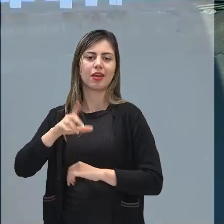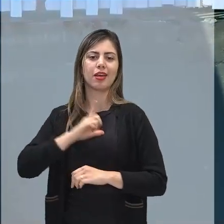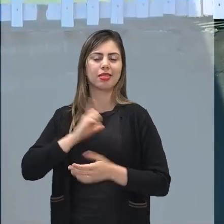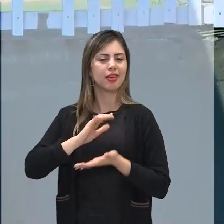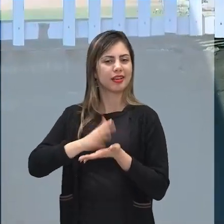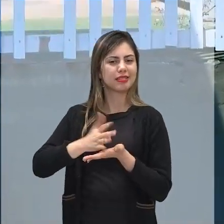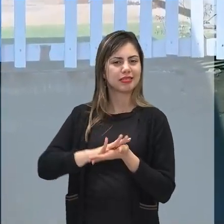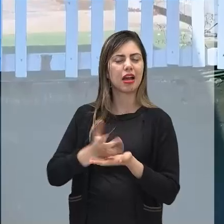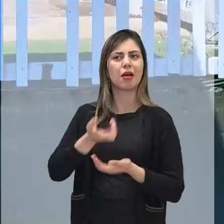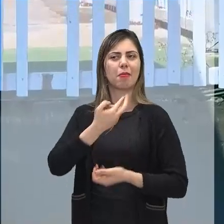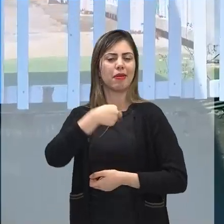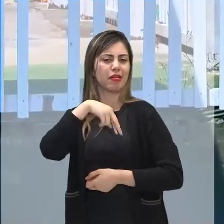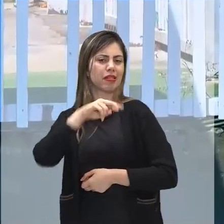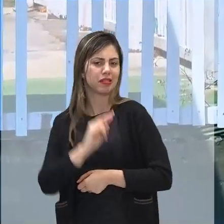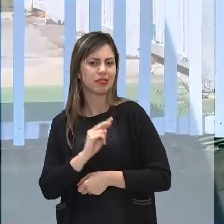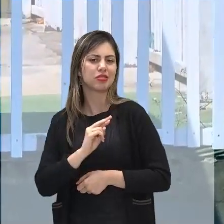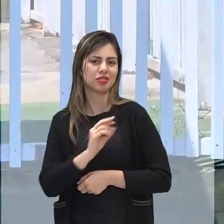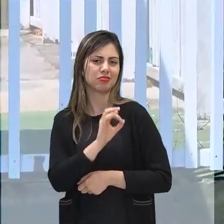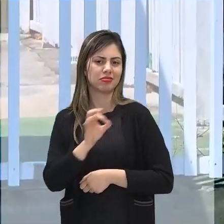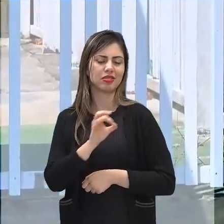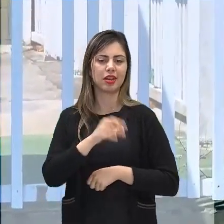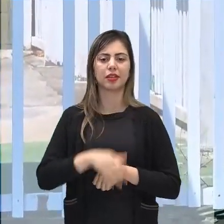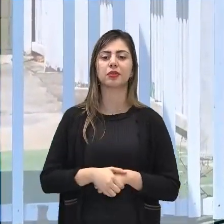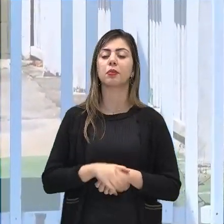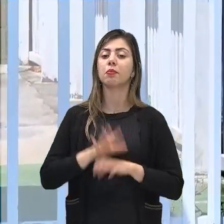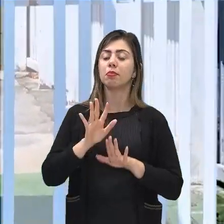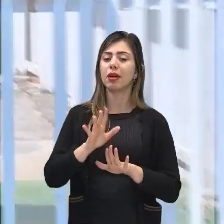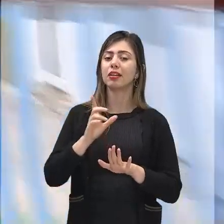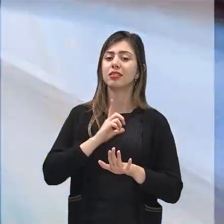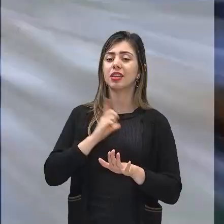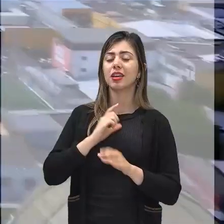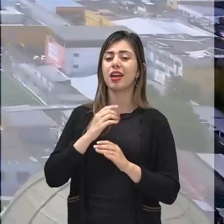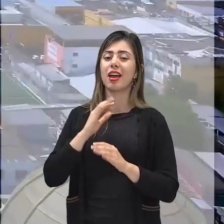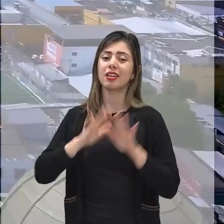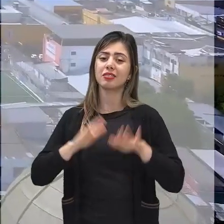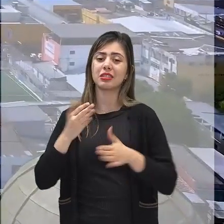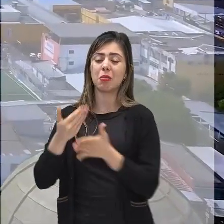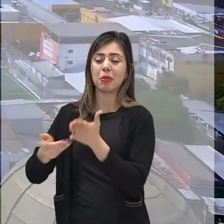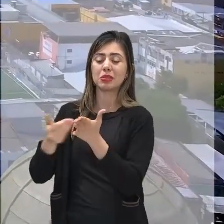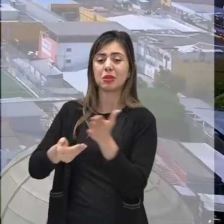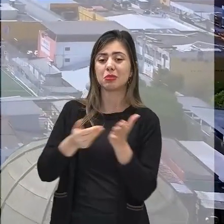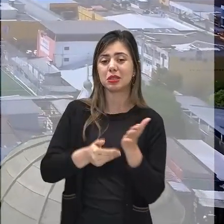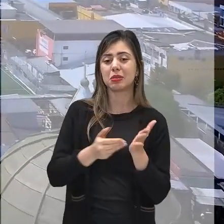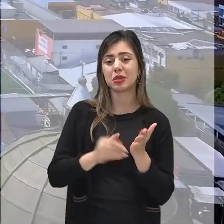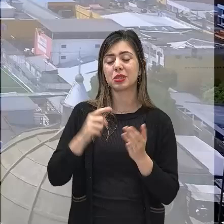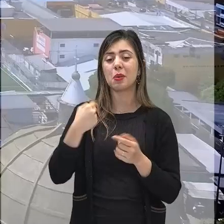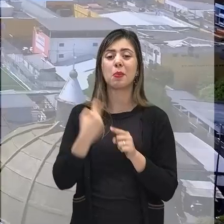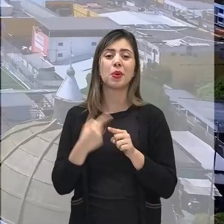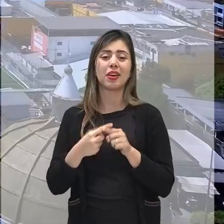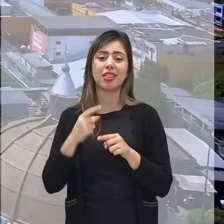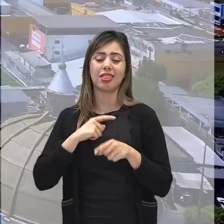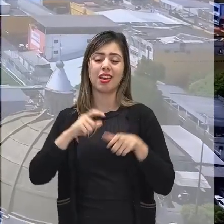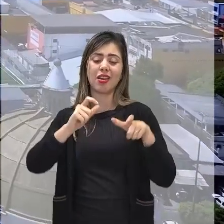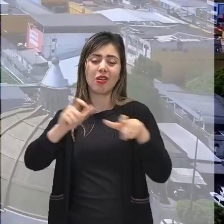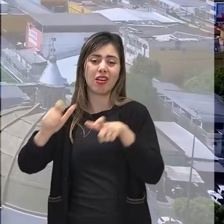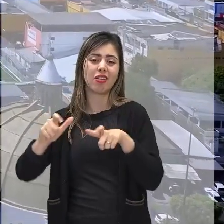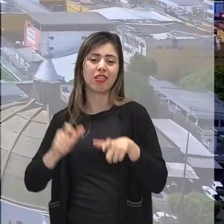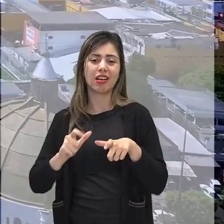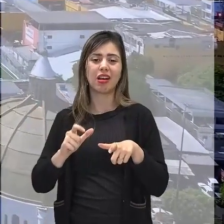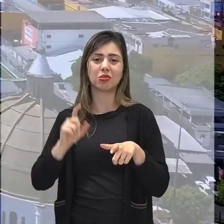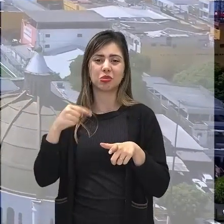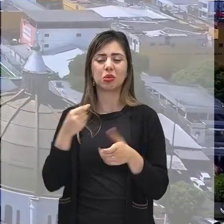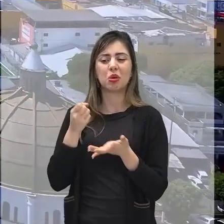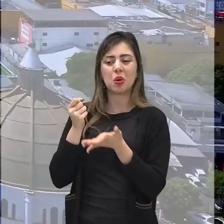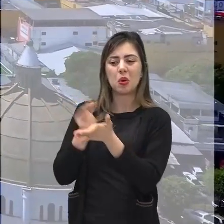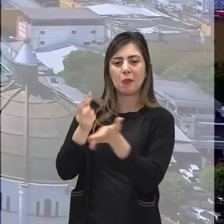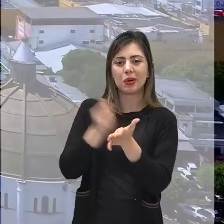religiosidade de São Benedito. Mas perdeu-se muito por questão da especulação imobiliária, devido ao grande crescimento do